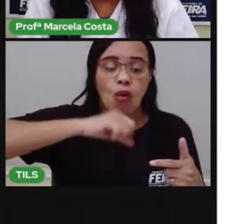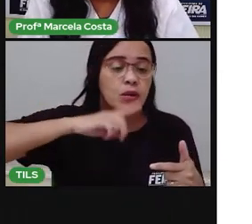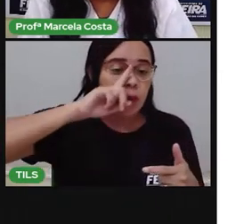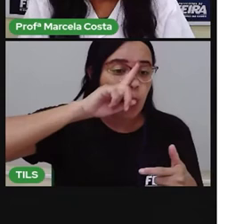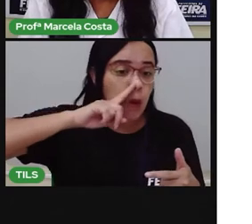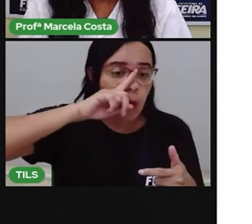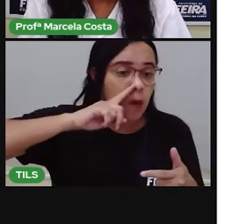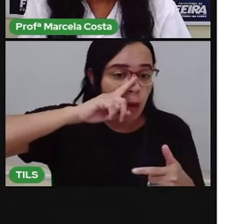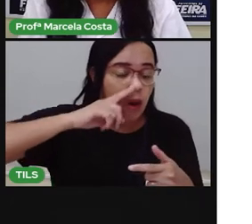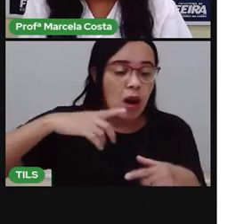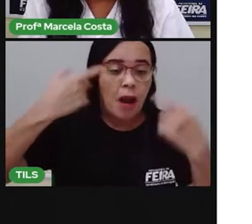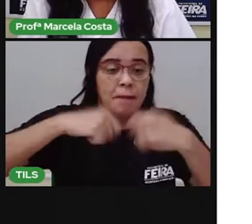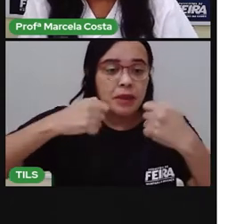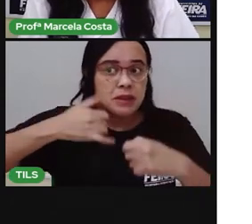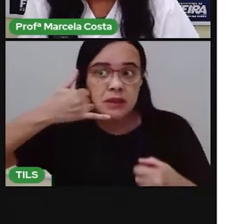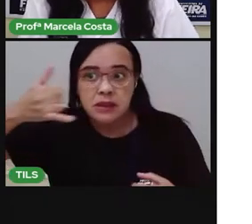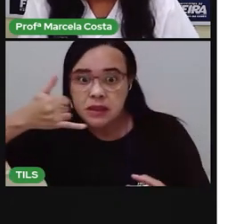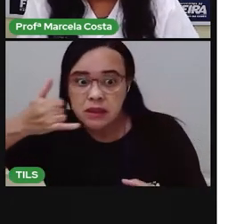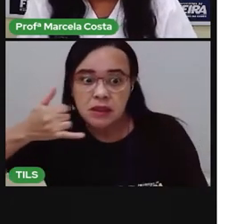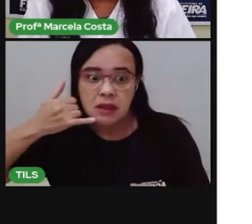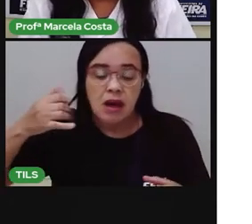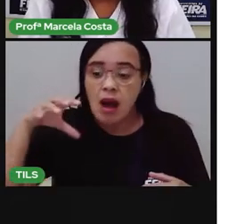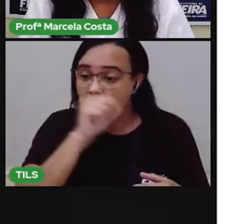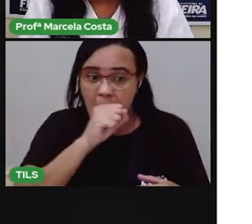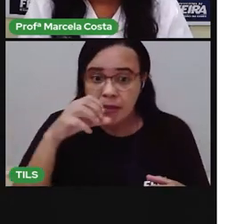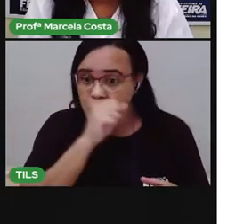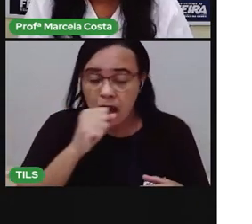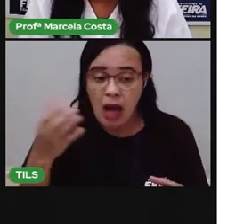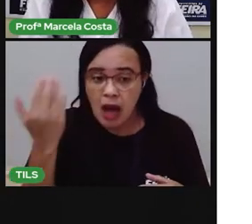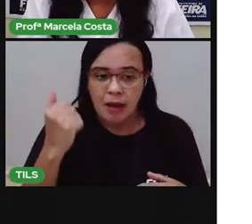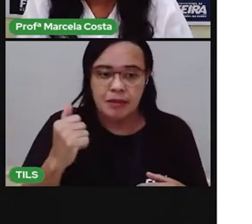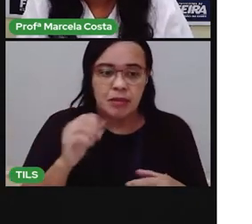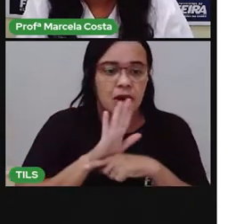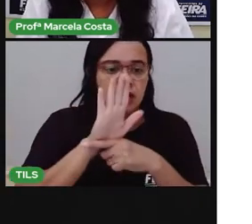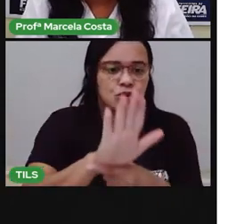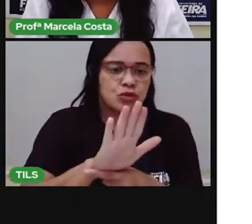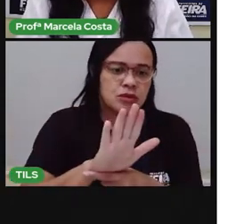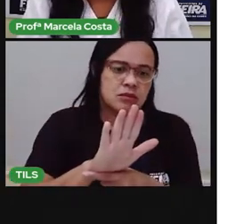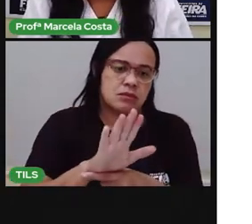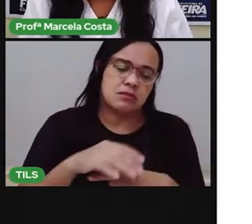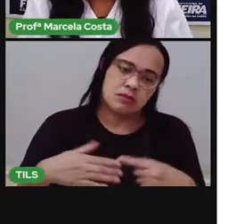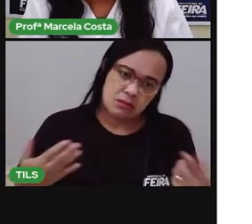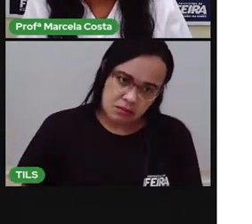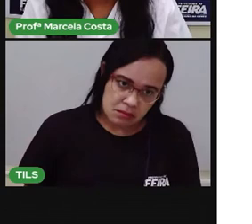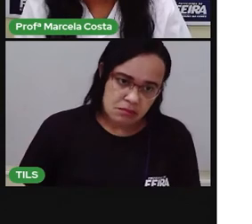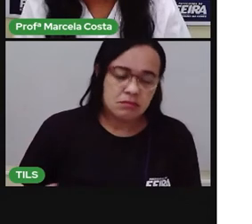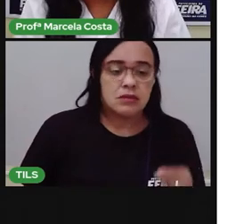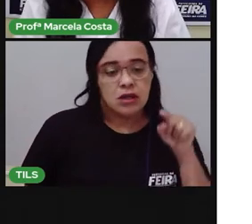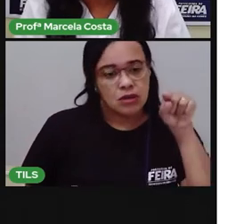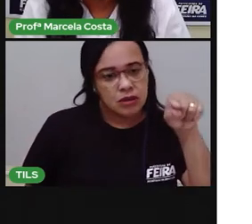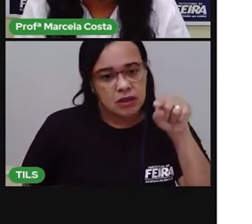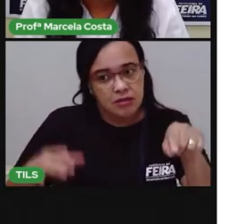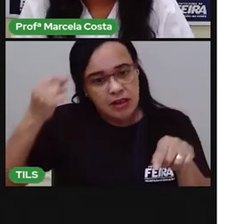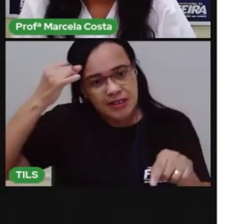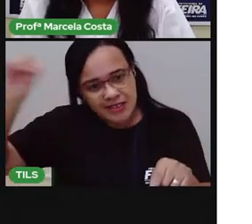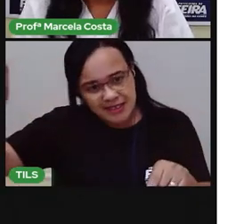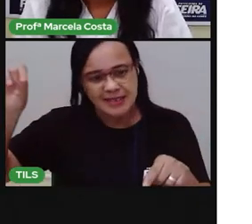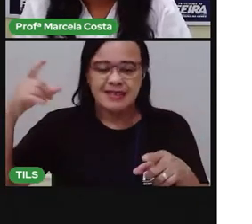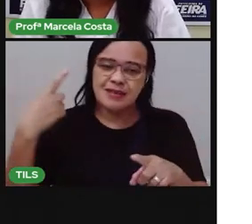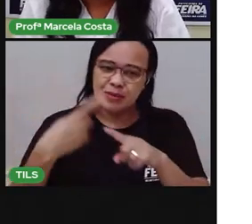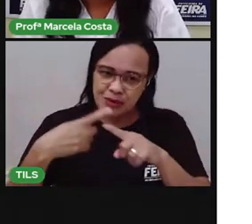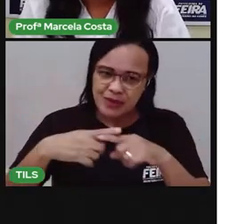no... em um daqueles números que eu falei. Mas isso não vai acontecer porque você prestou atenção na aula, você sabe que você não pode